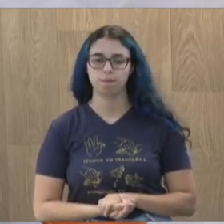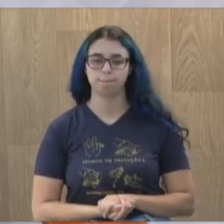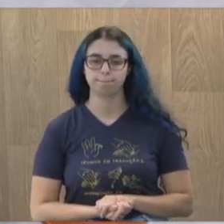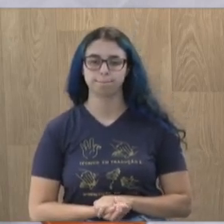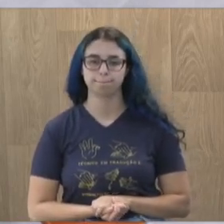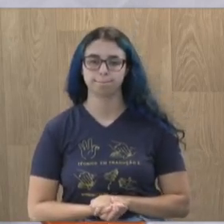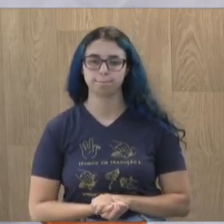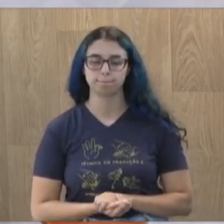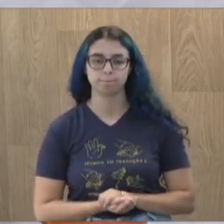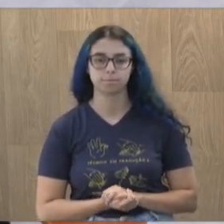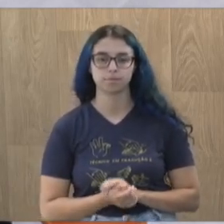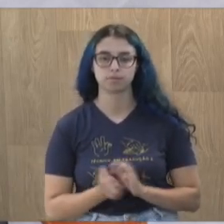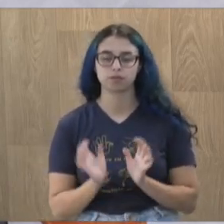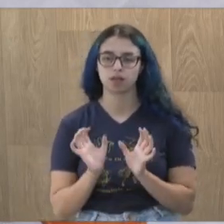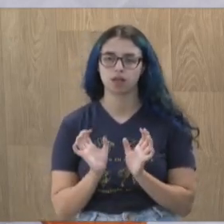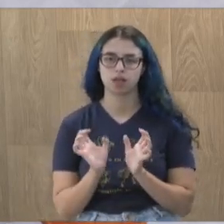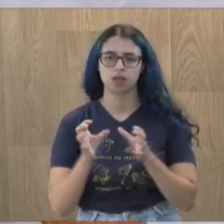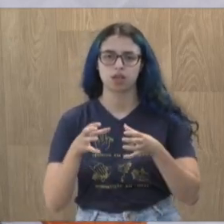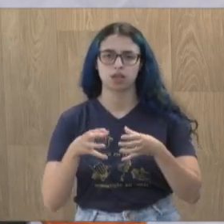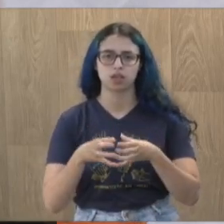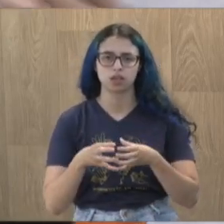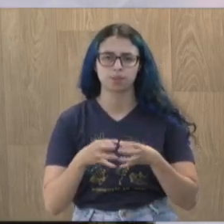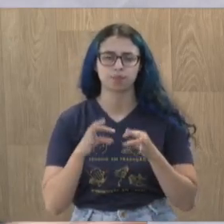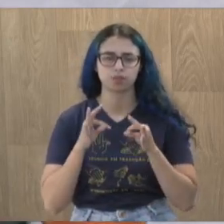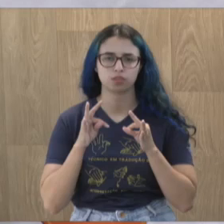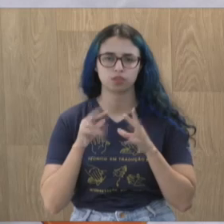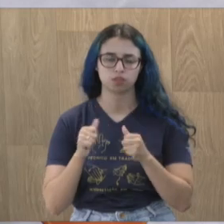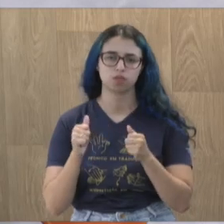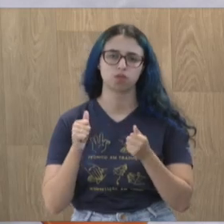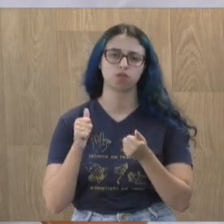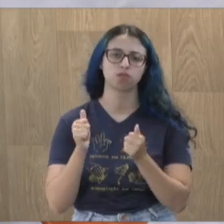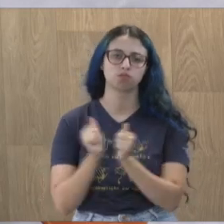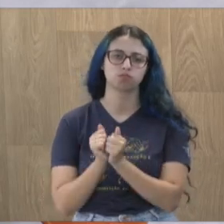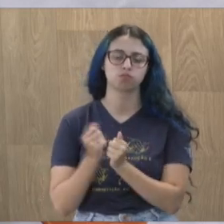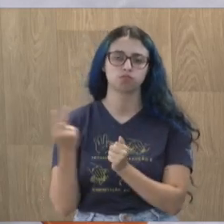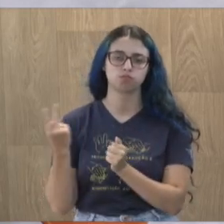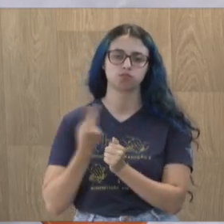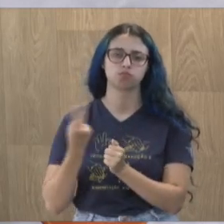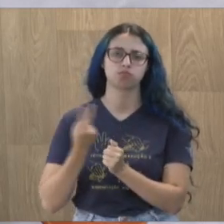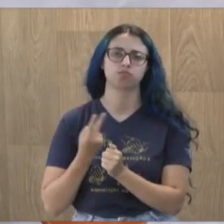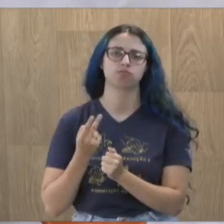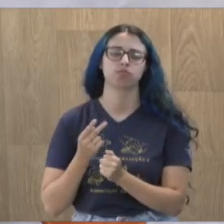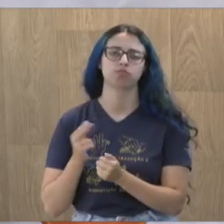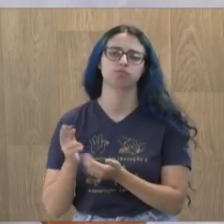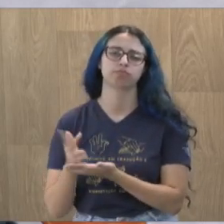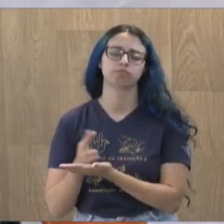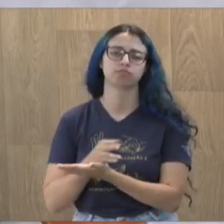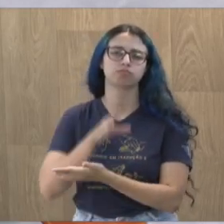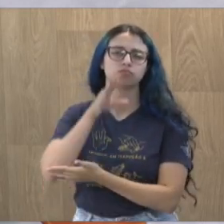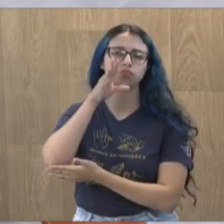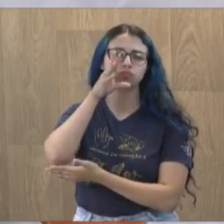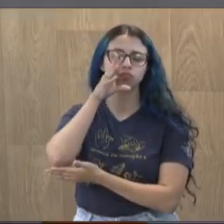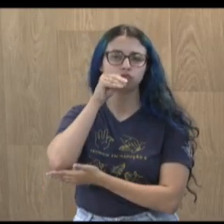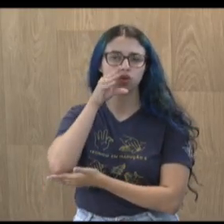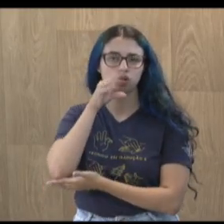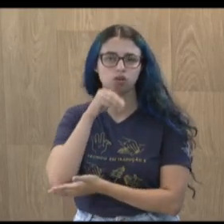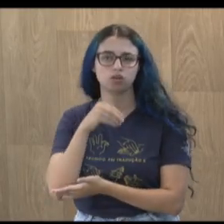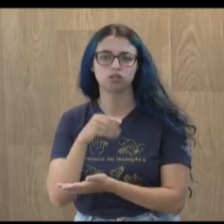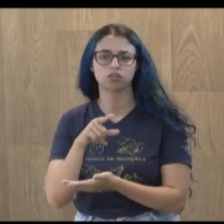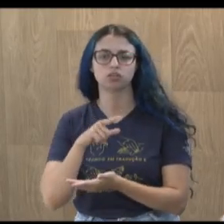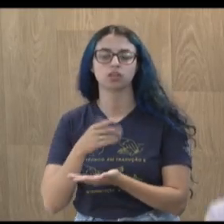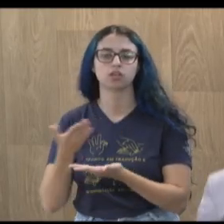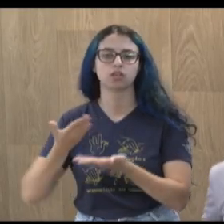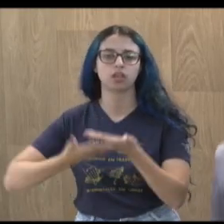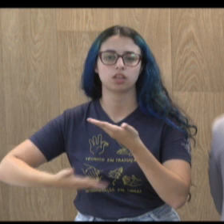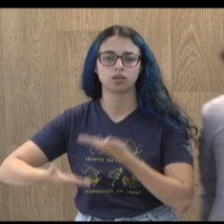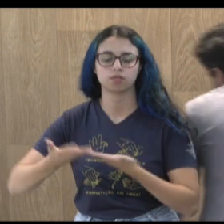Toda a sua equipe técnica também, a Cátia também esteve conosco lá, vários funcionários do Poço, que tem que fazer um atendimento maravilhoso ali.